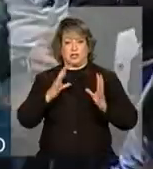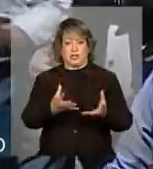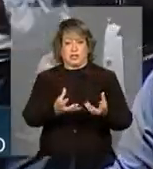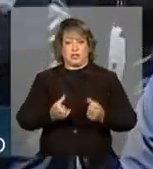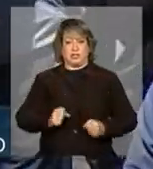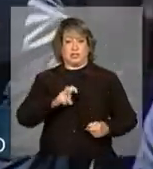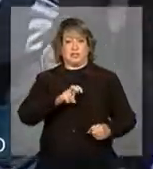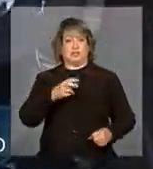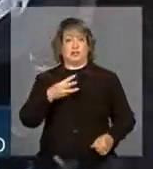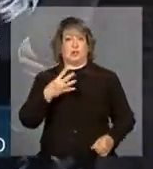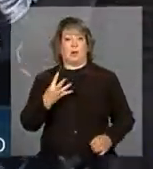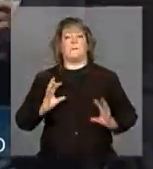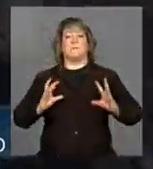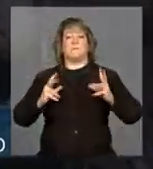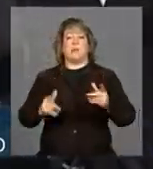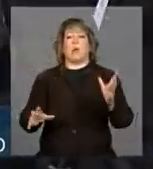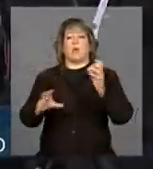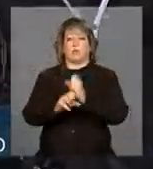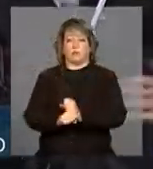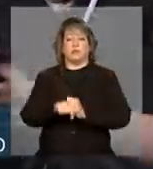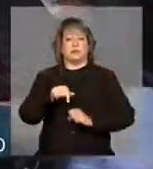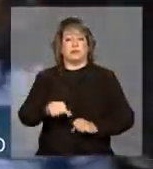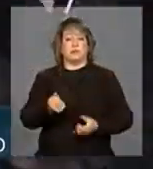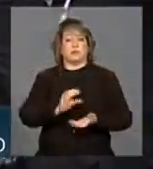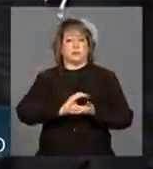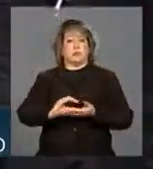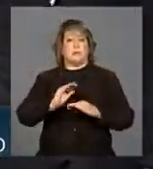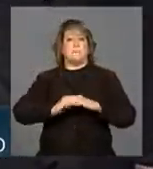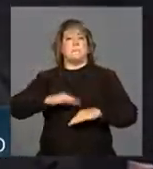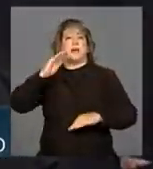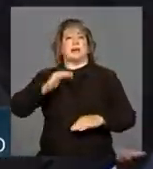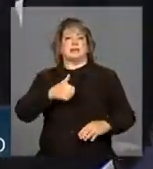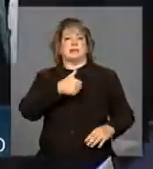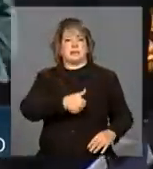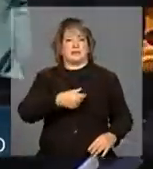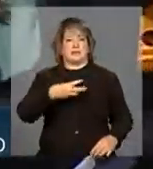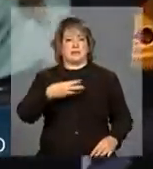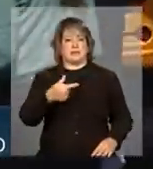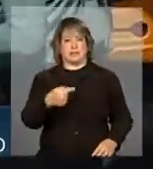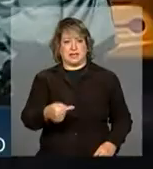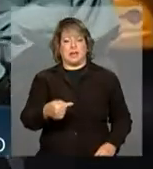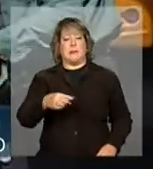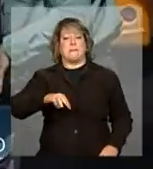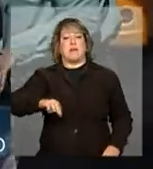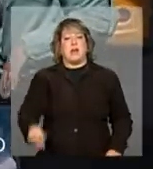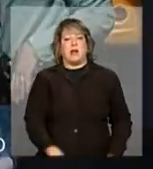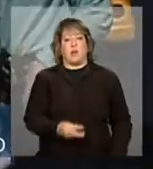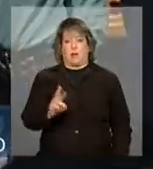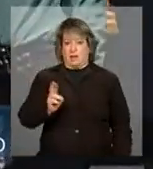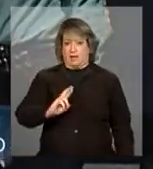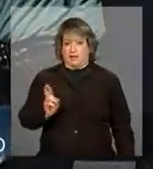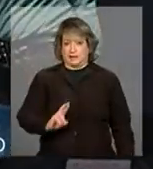máquinas. O montante representa um investimento superior a 137 milhões de reais.